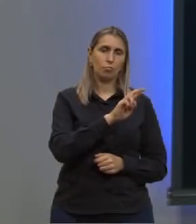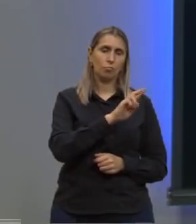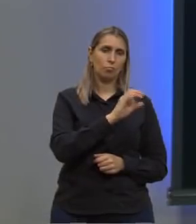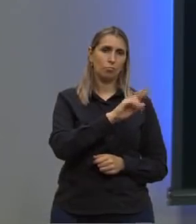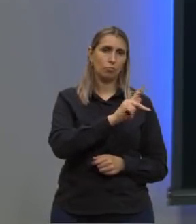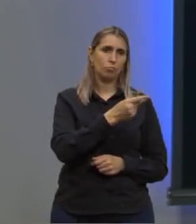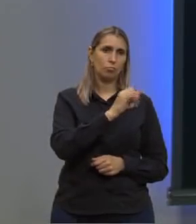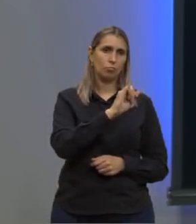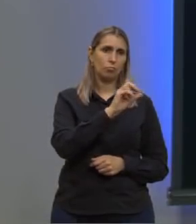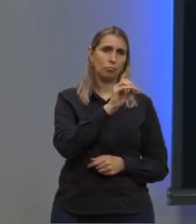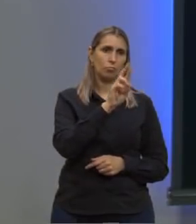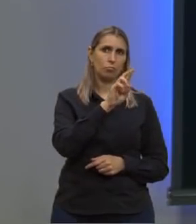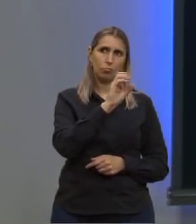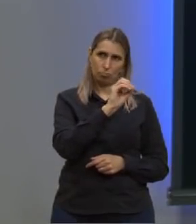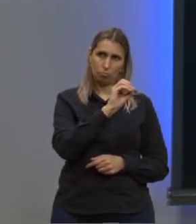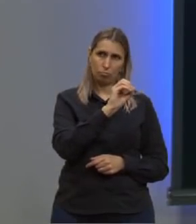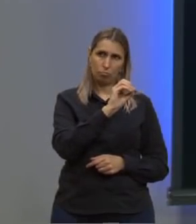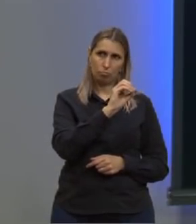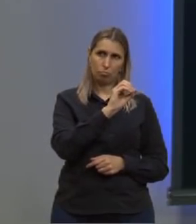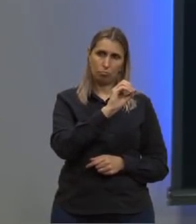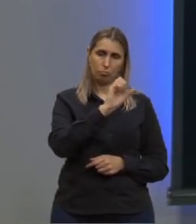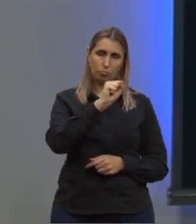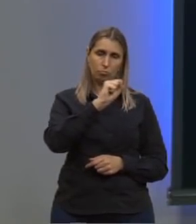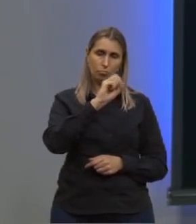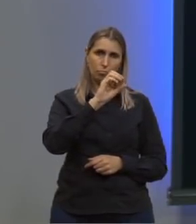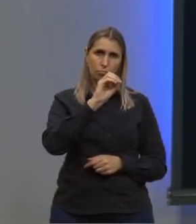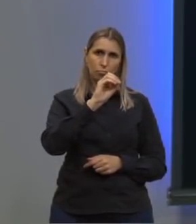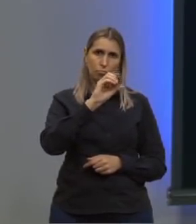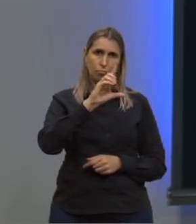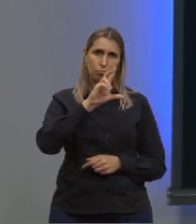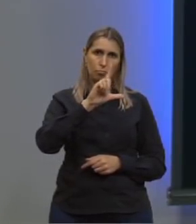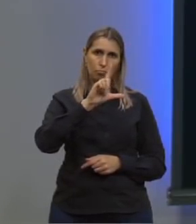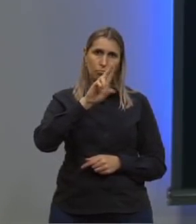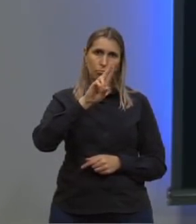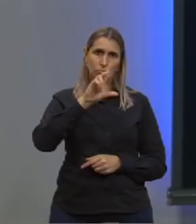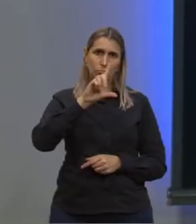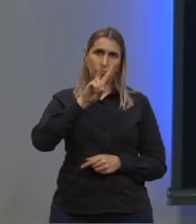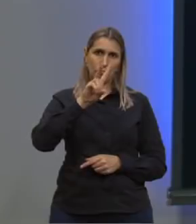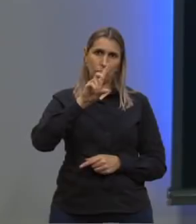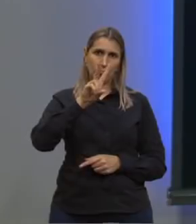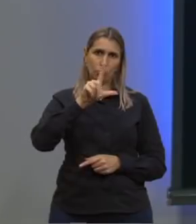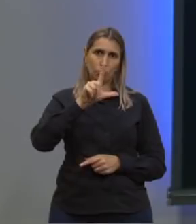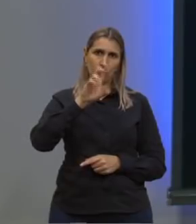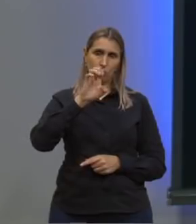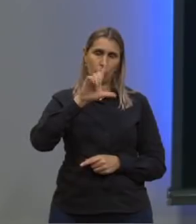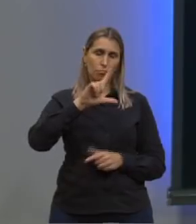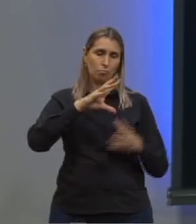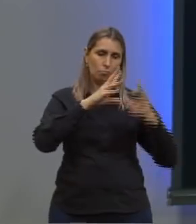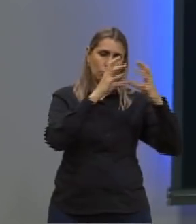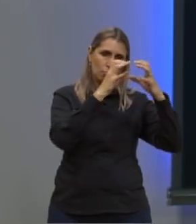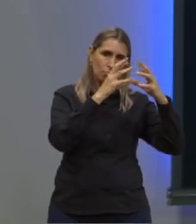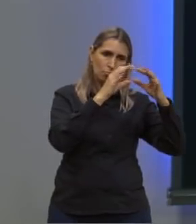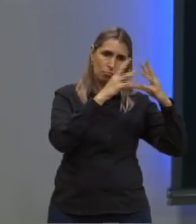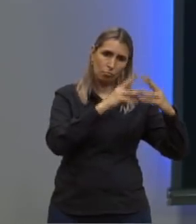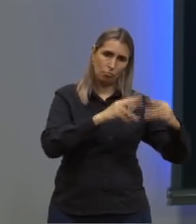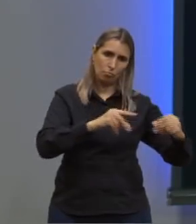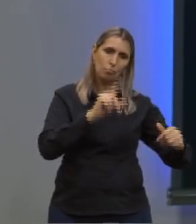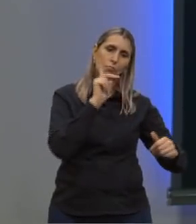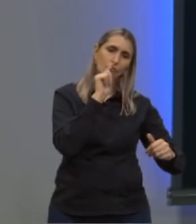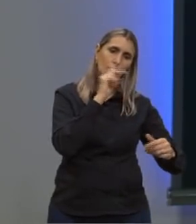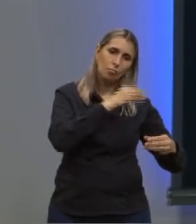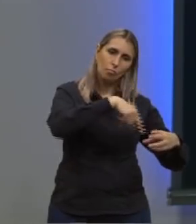o que significa isso? Hidrossolúvel diluída em água. E ela pode então estar sendo